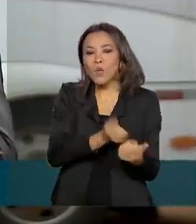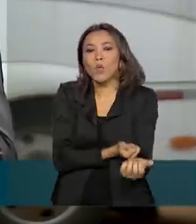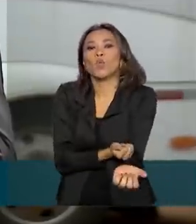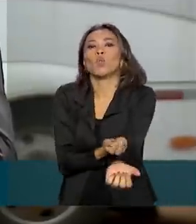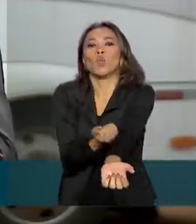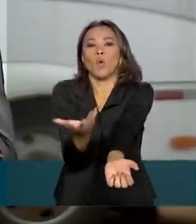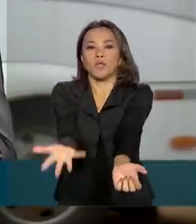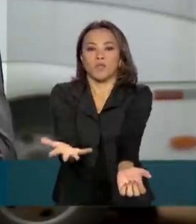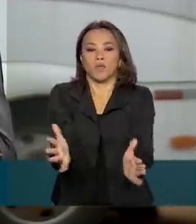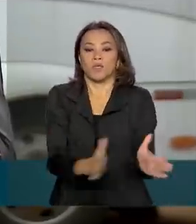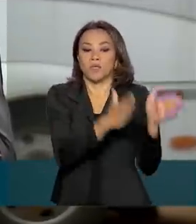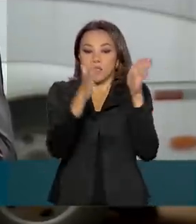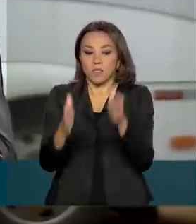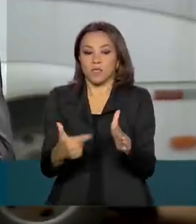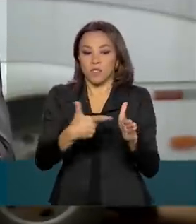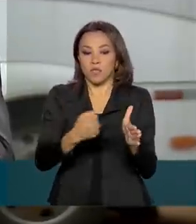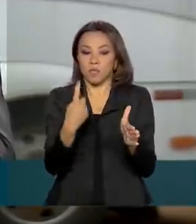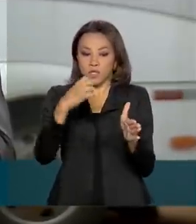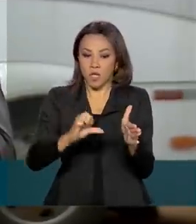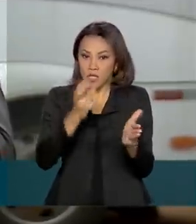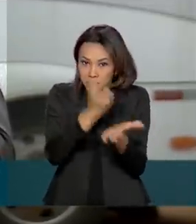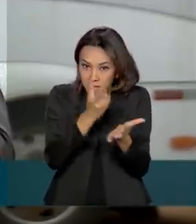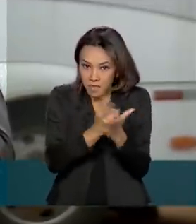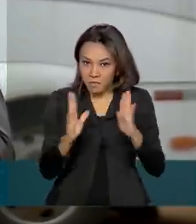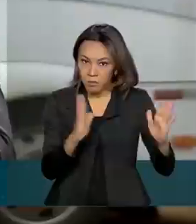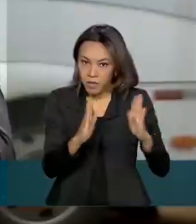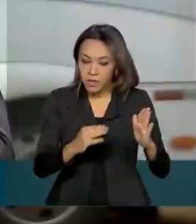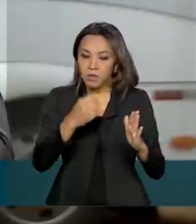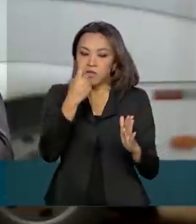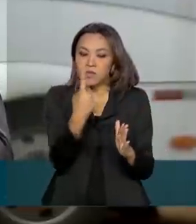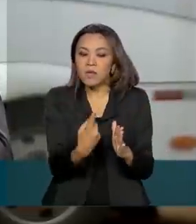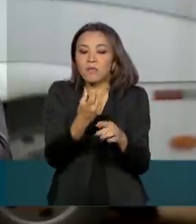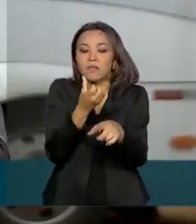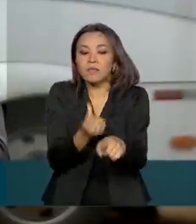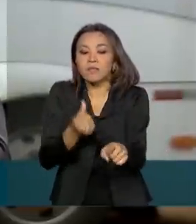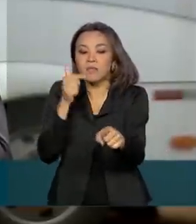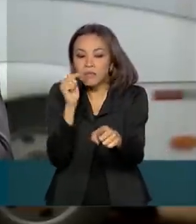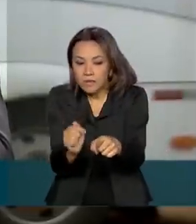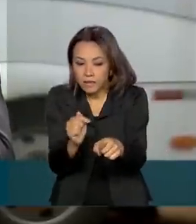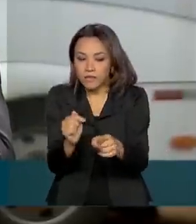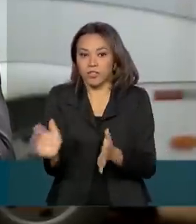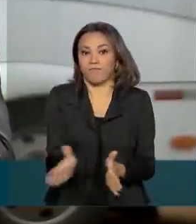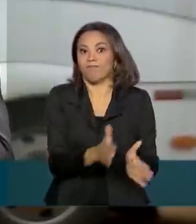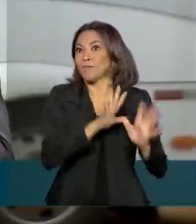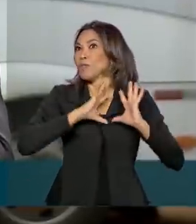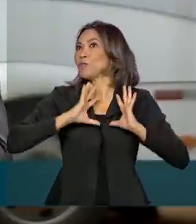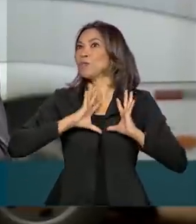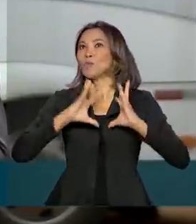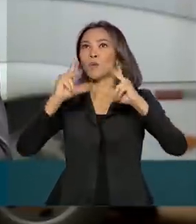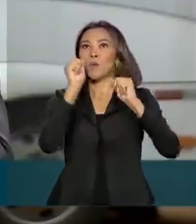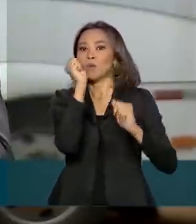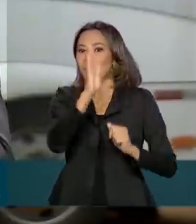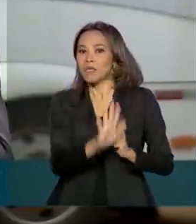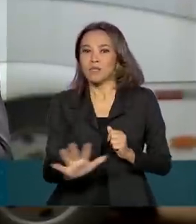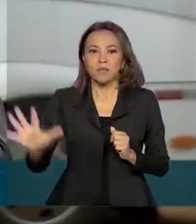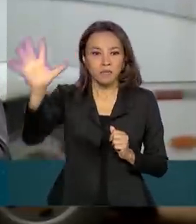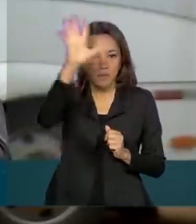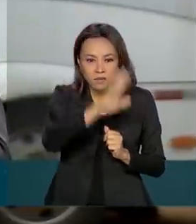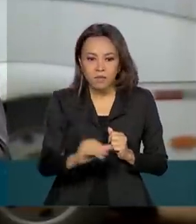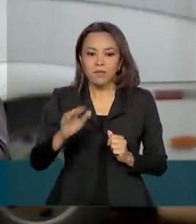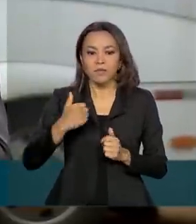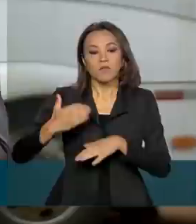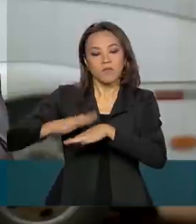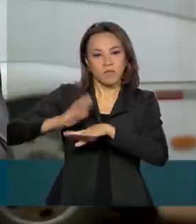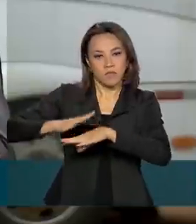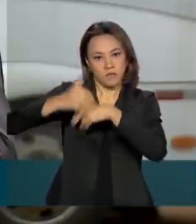por dia. Em 2019, nessa mesma época, esse índice era de 167. Em todo o país, segundo o Ministério da